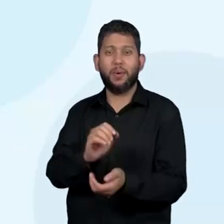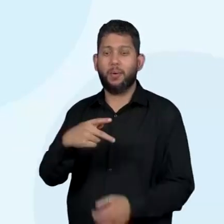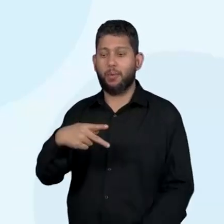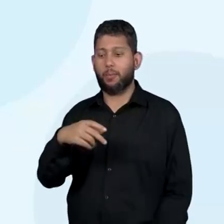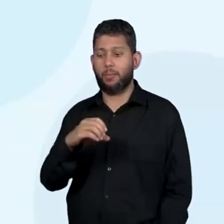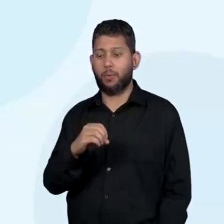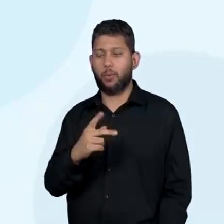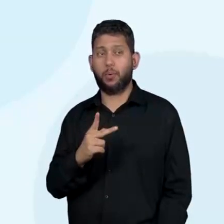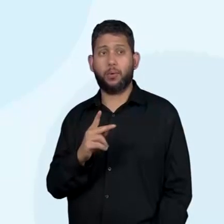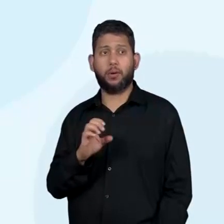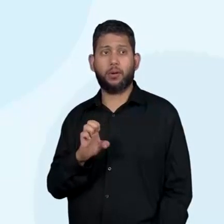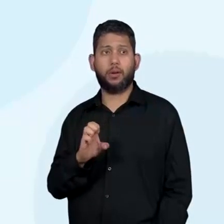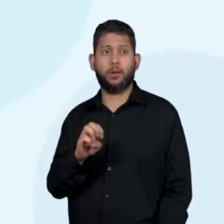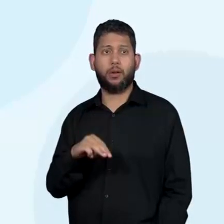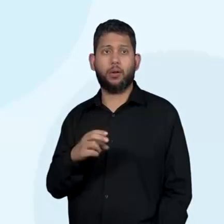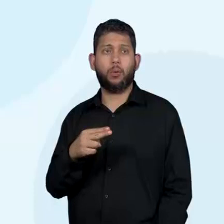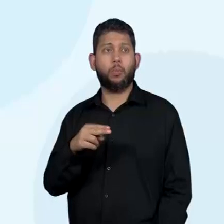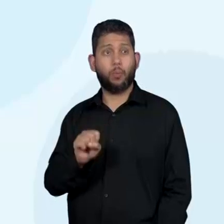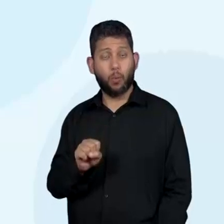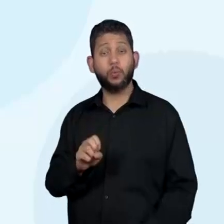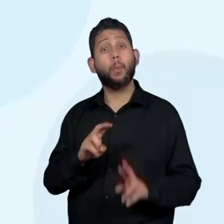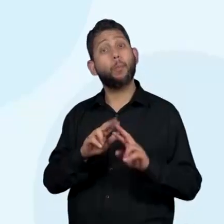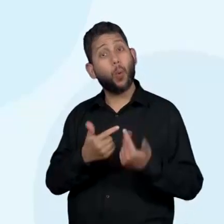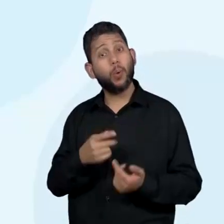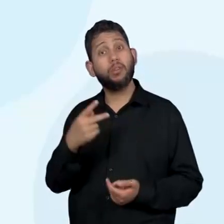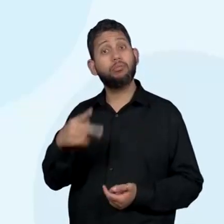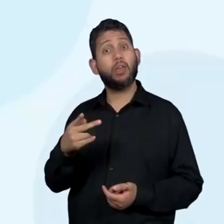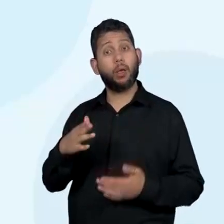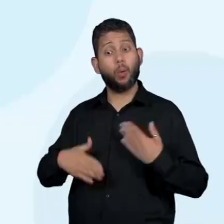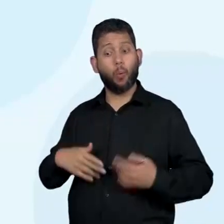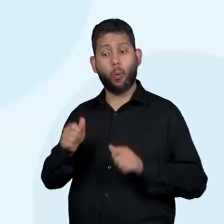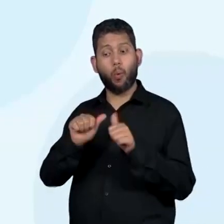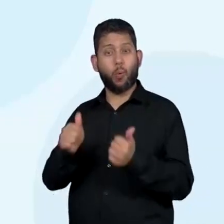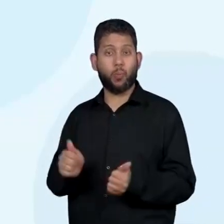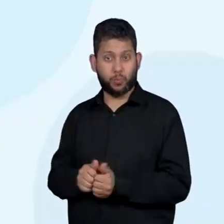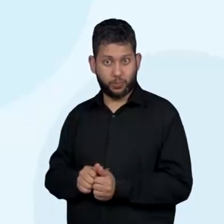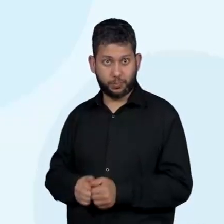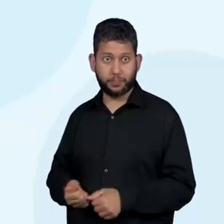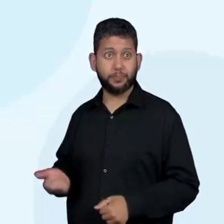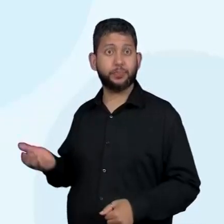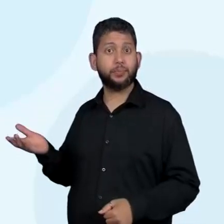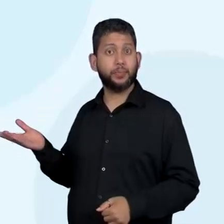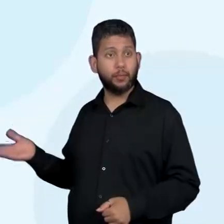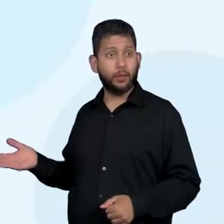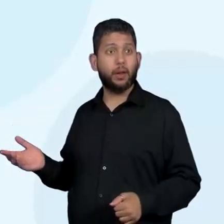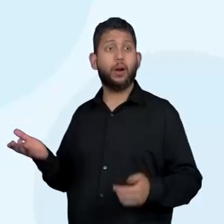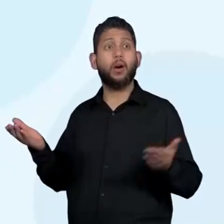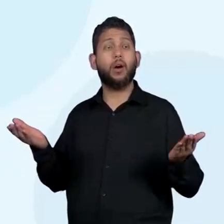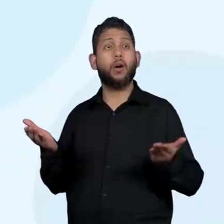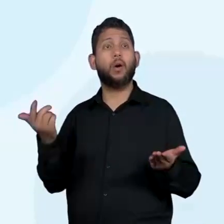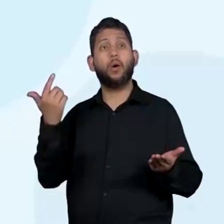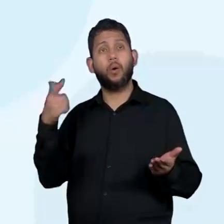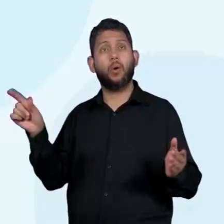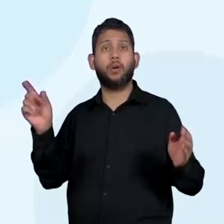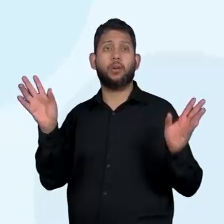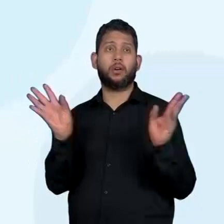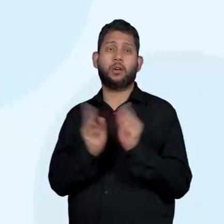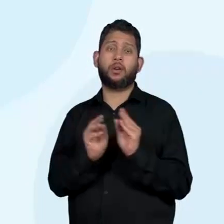nesse segundo aqui, eu tenho besouros descobertos na Austrália recebem nomes de pokémons.